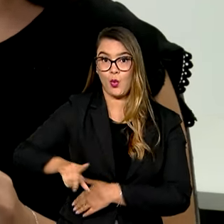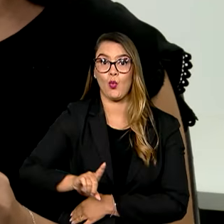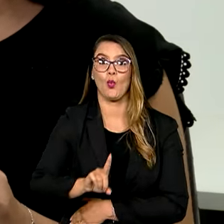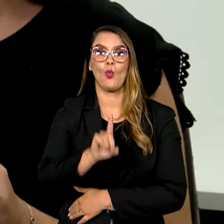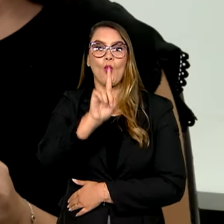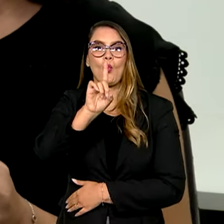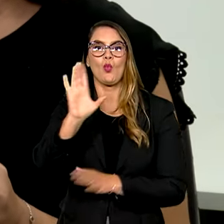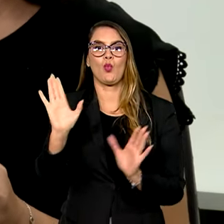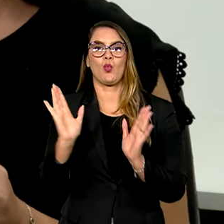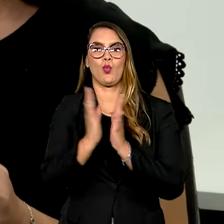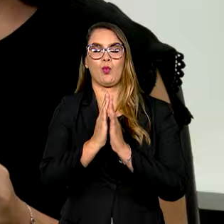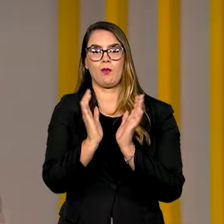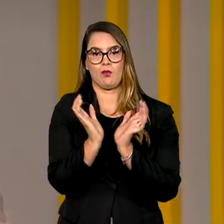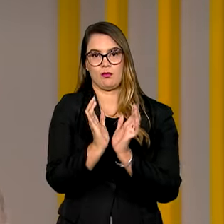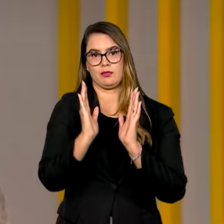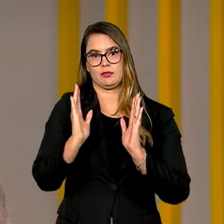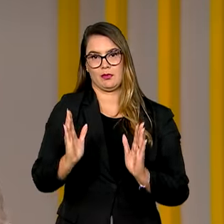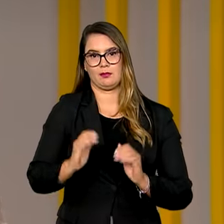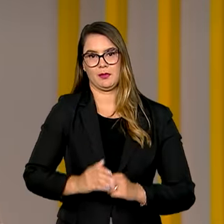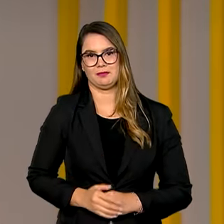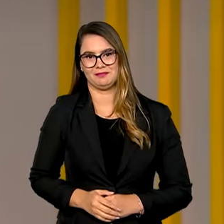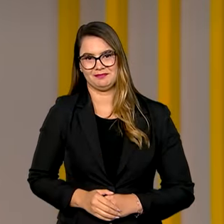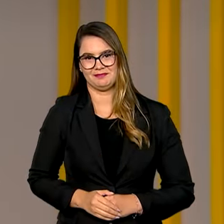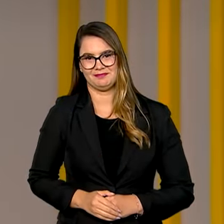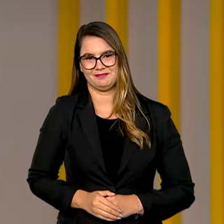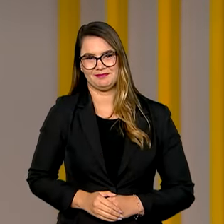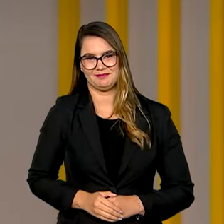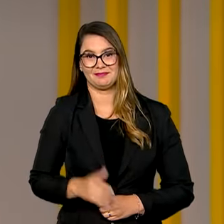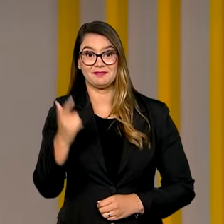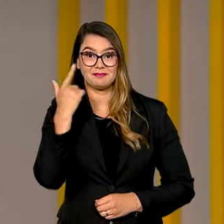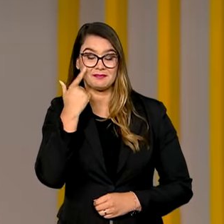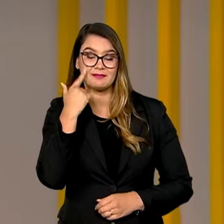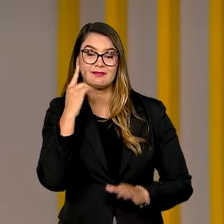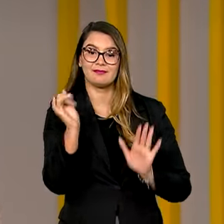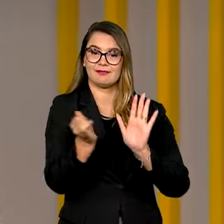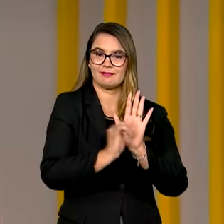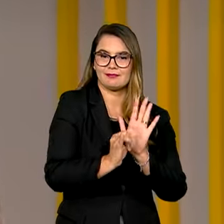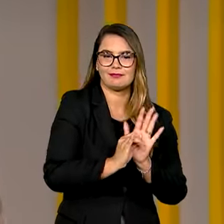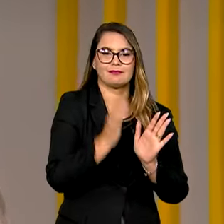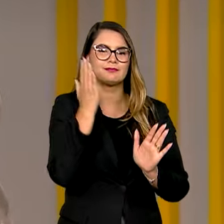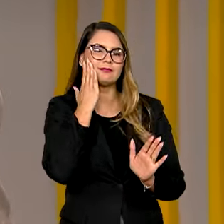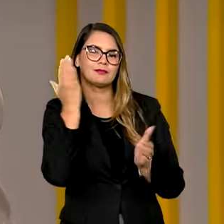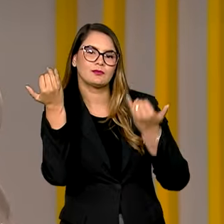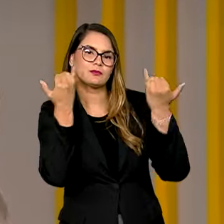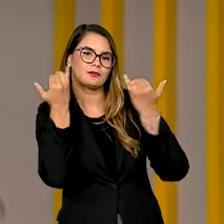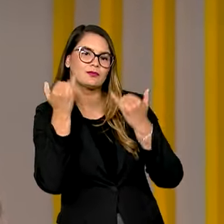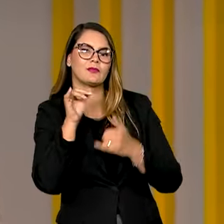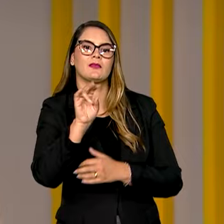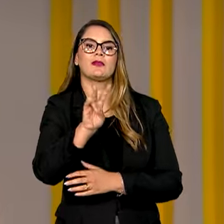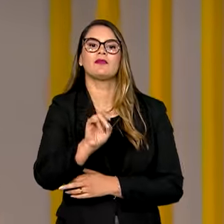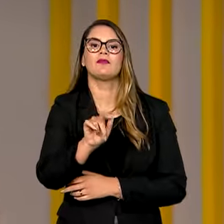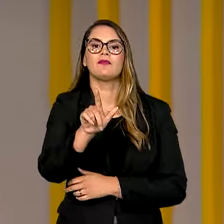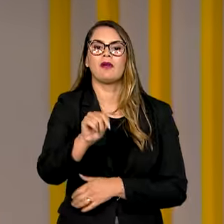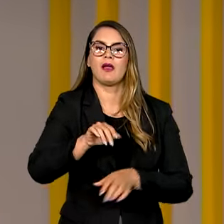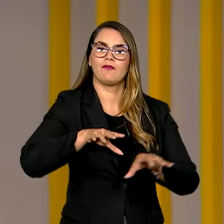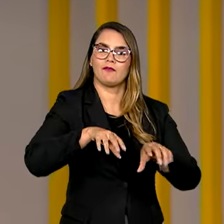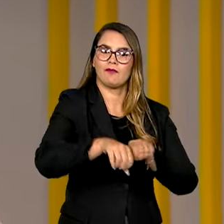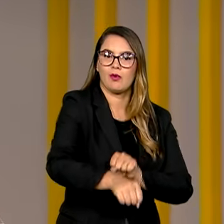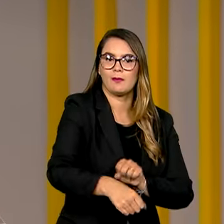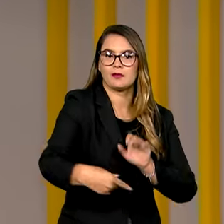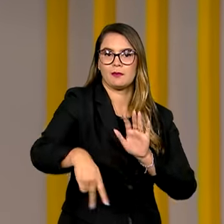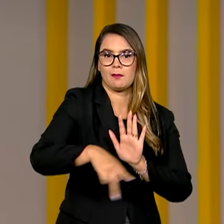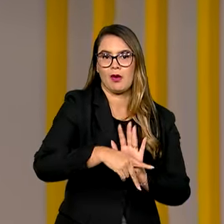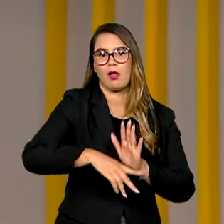um único grupo temático. E olha, para ter acesso aos editais, para saber o número de vagas, quais as formações